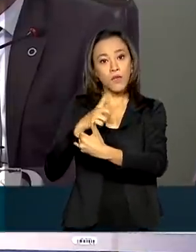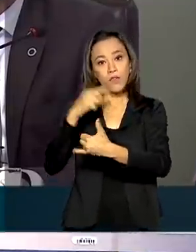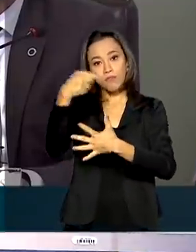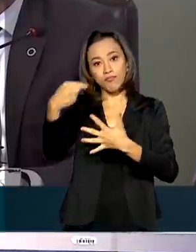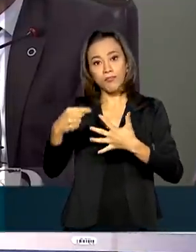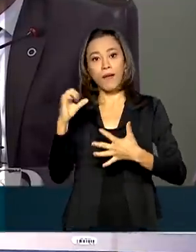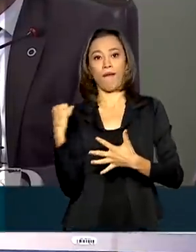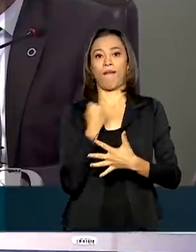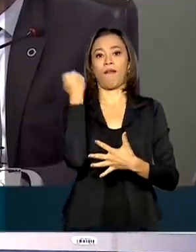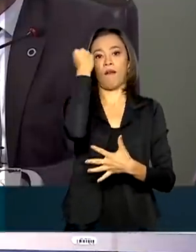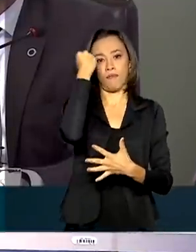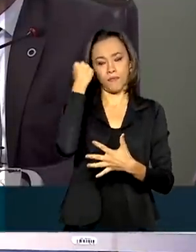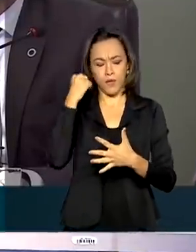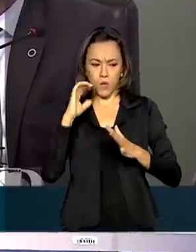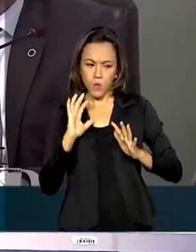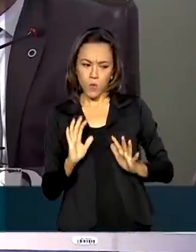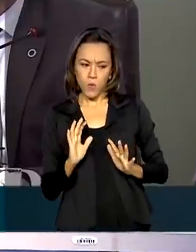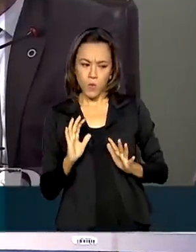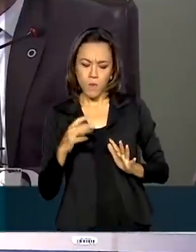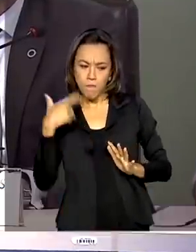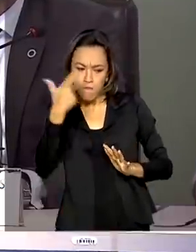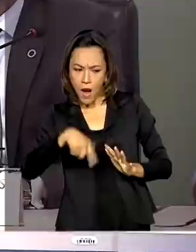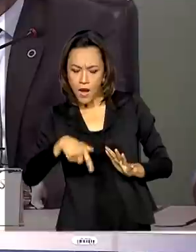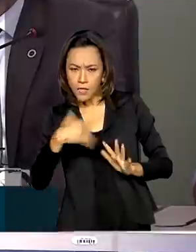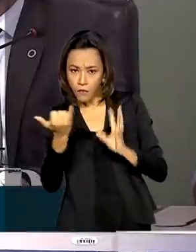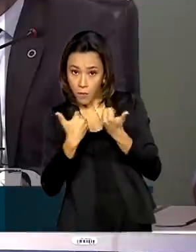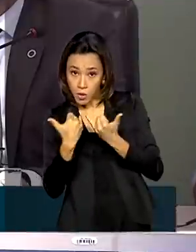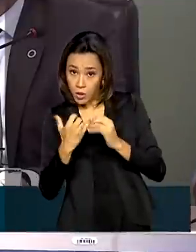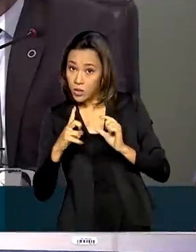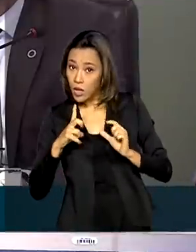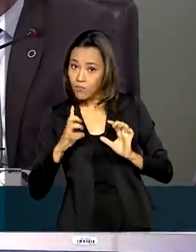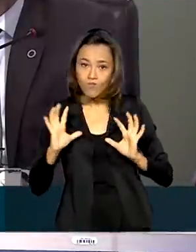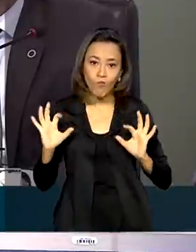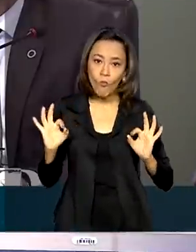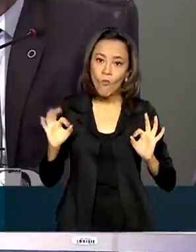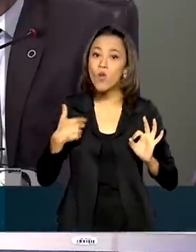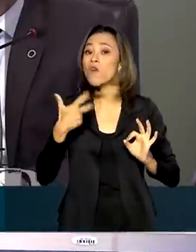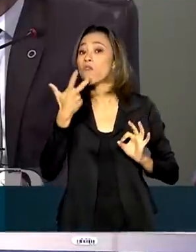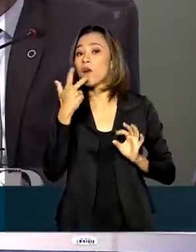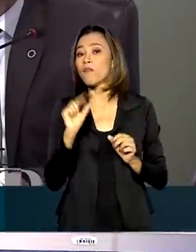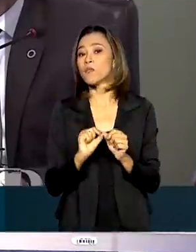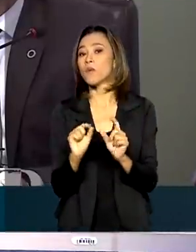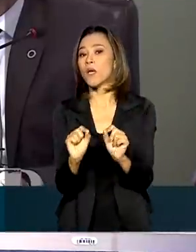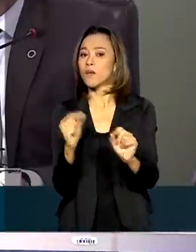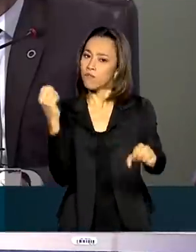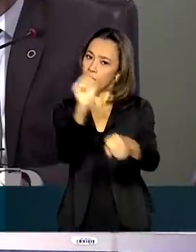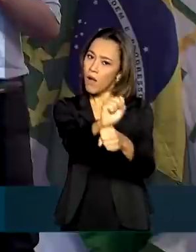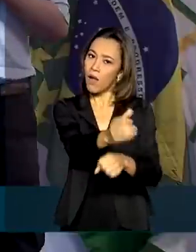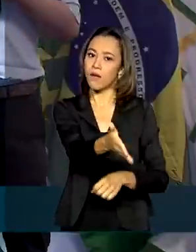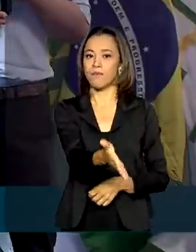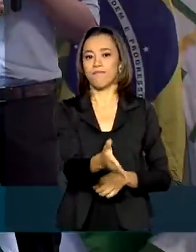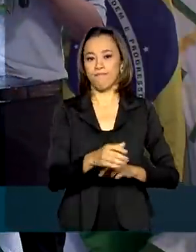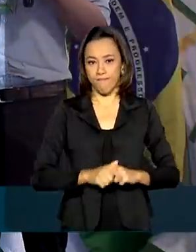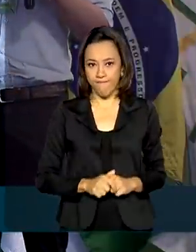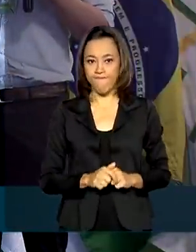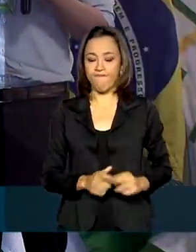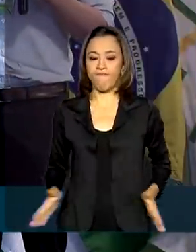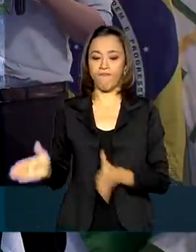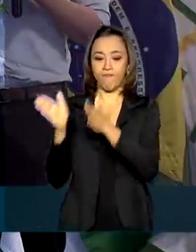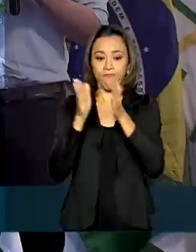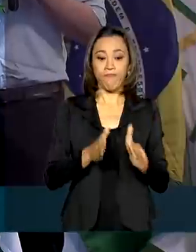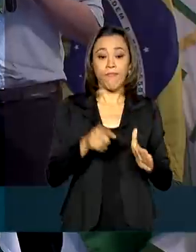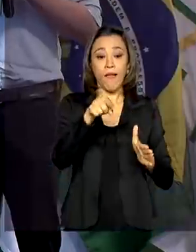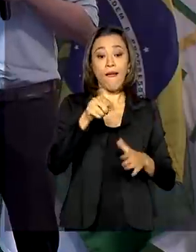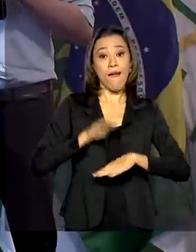Diante disso, eu tenho mais informações? Não, não tenho. Então o que faço? Suspendo. Essa decisão